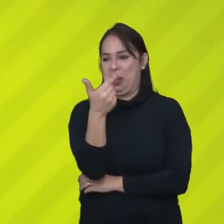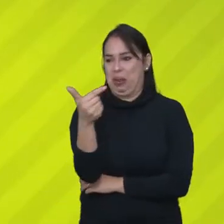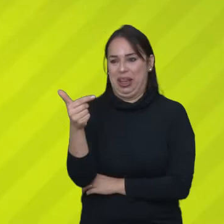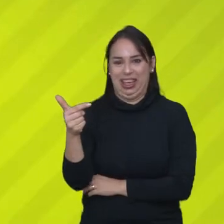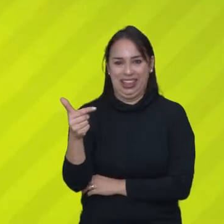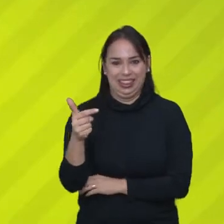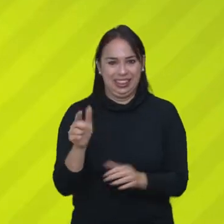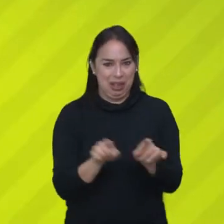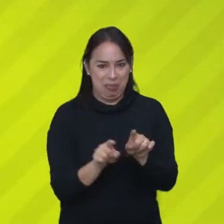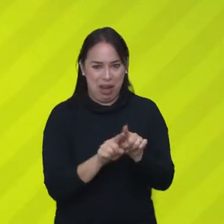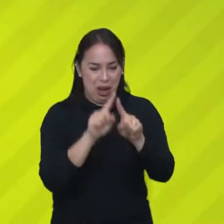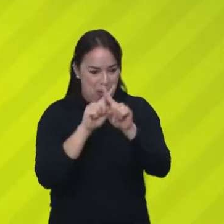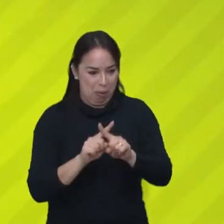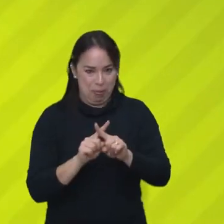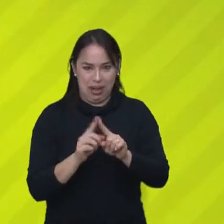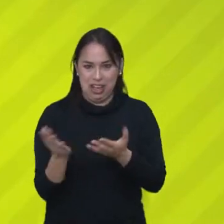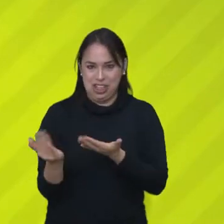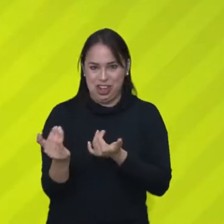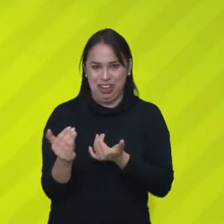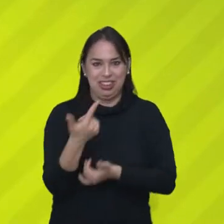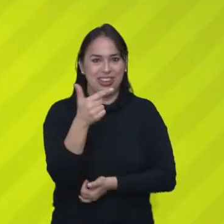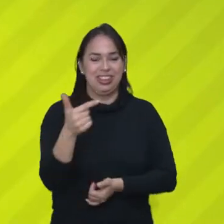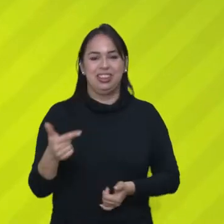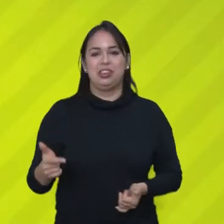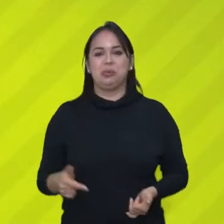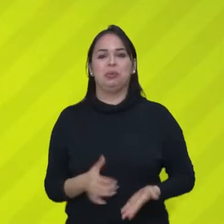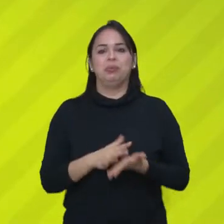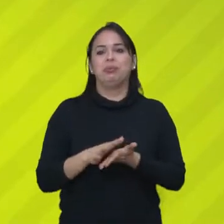Não. E nem Copinha, né? Não, aê.